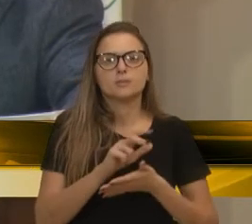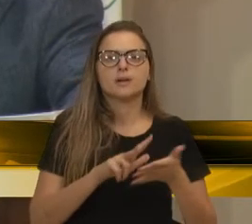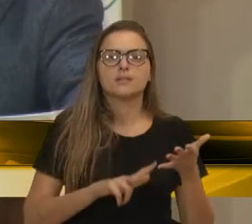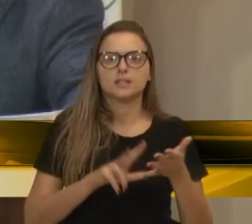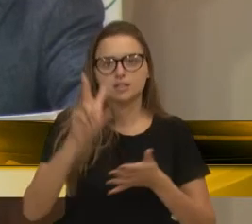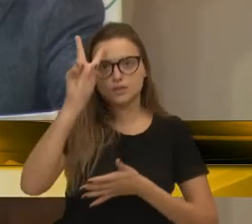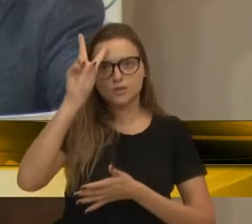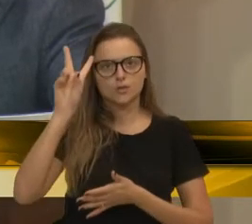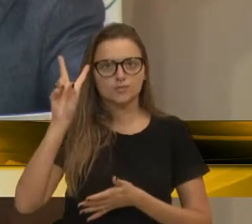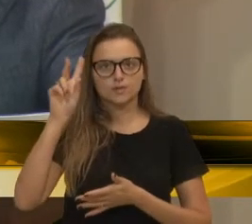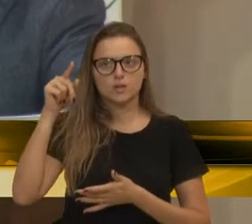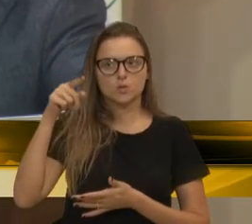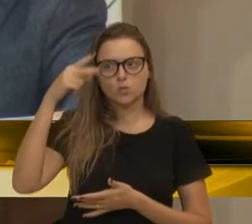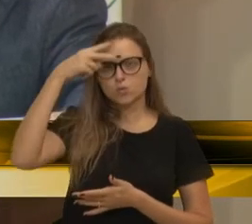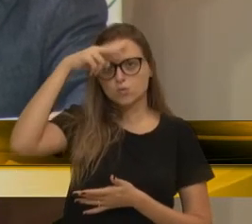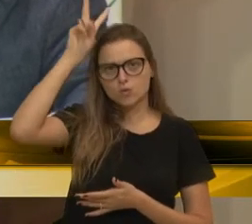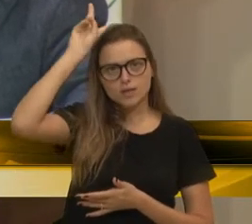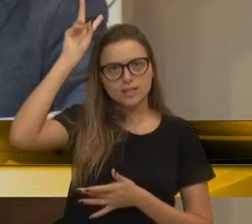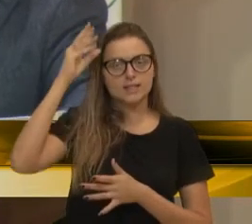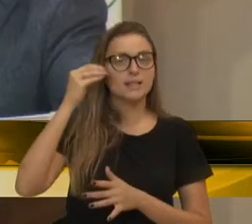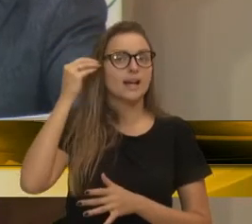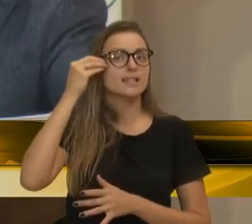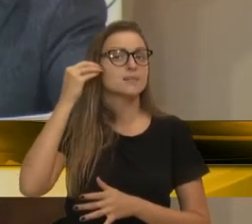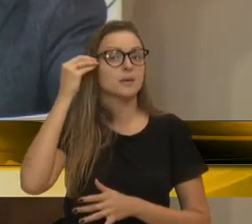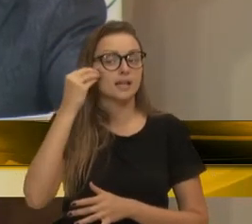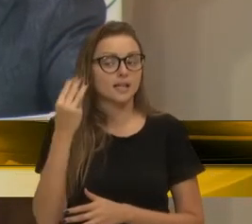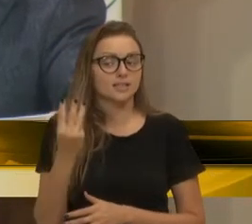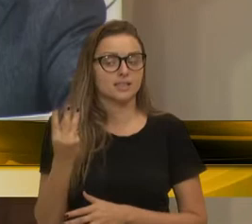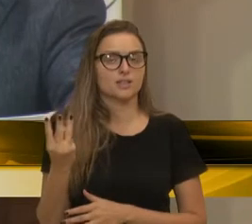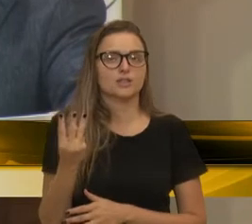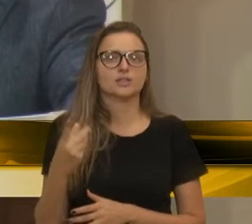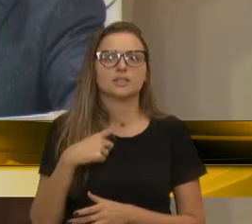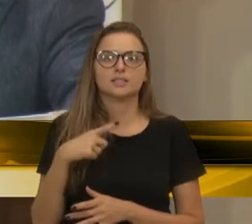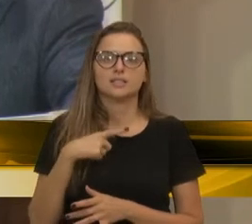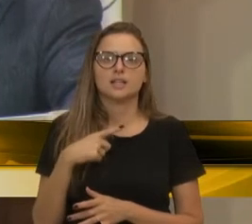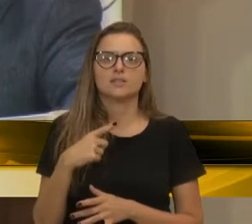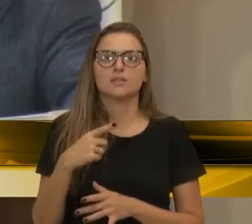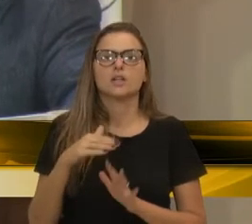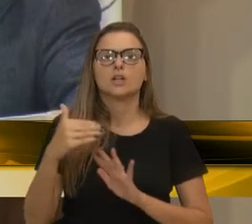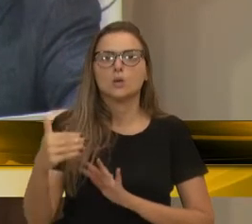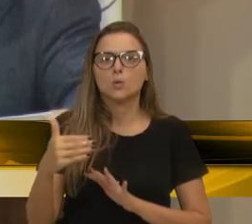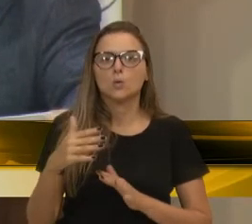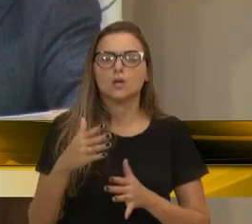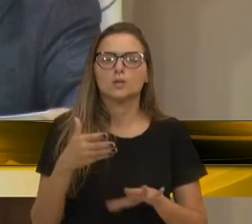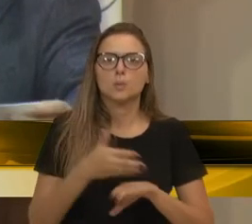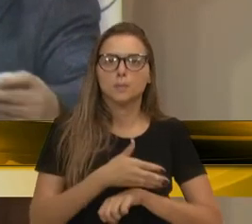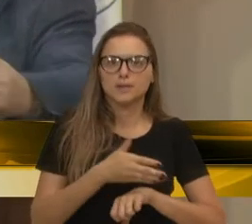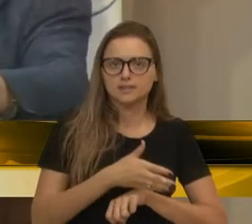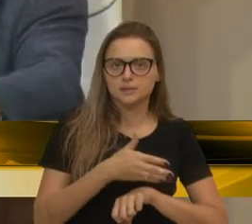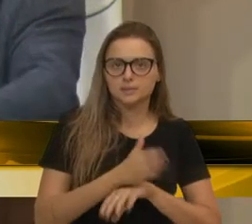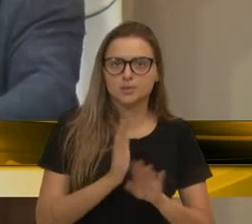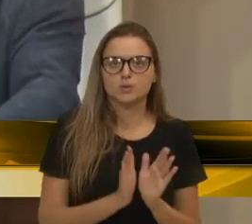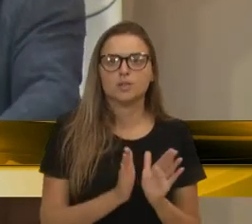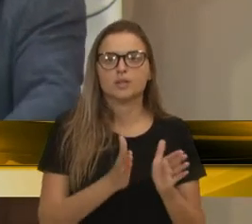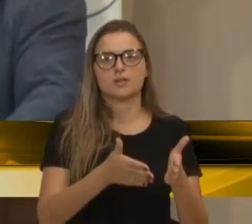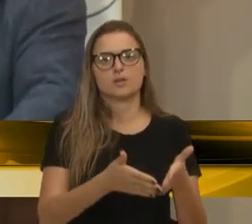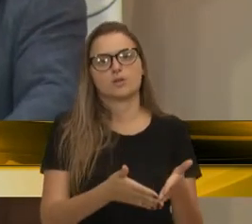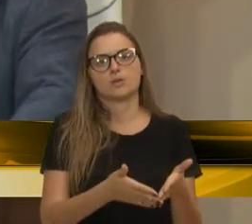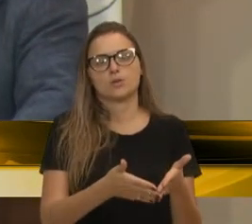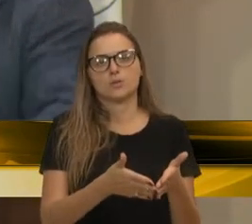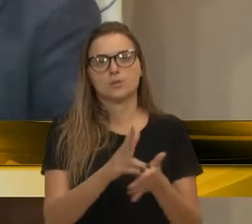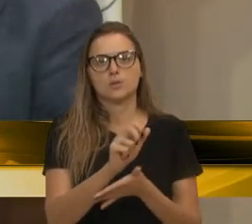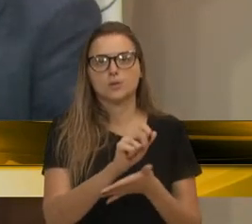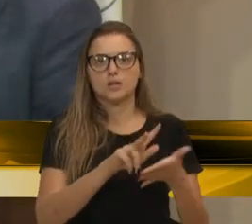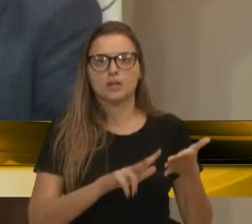-vereador Edson da Rosa, em cima da experiência que adquirimos, especialmente como participantes da comissão que